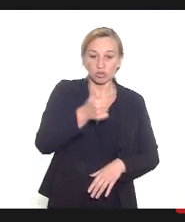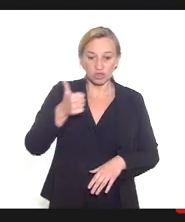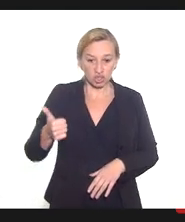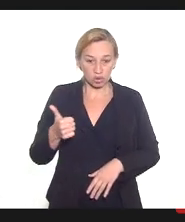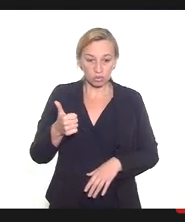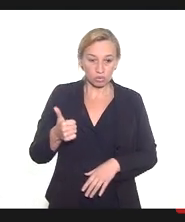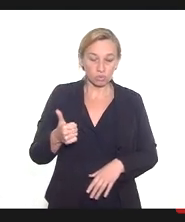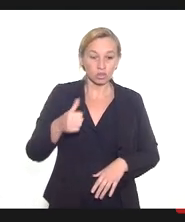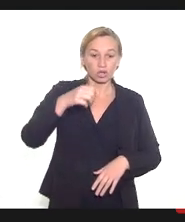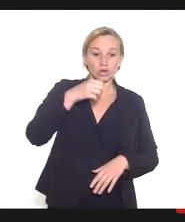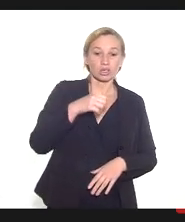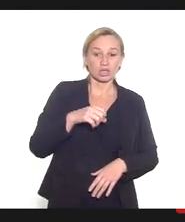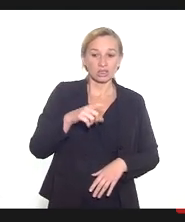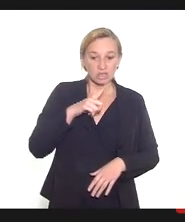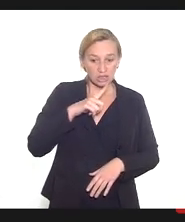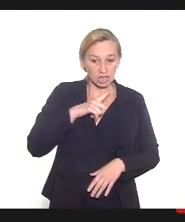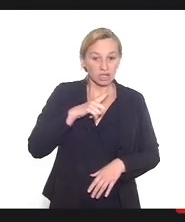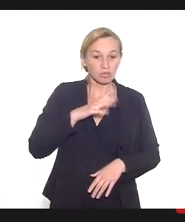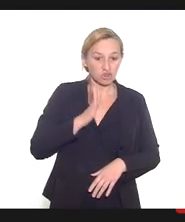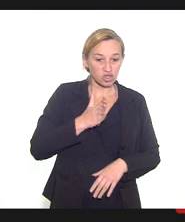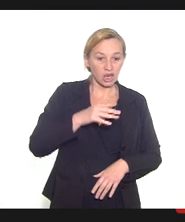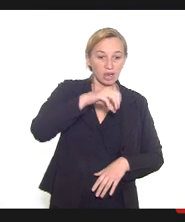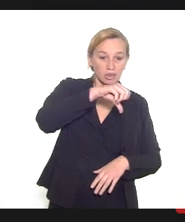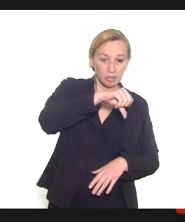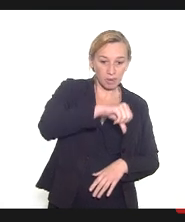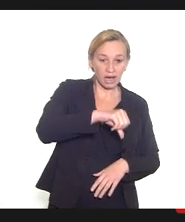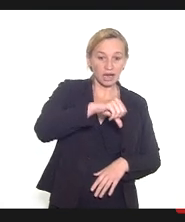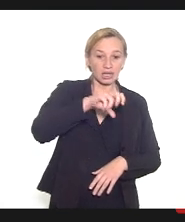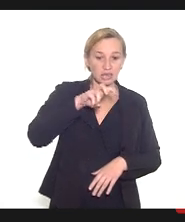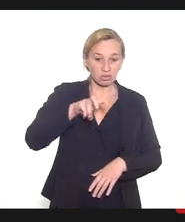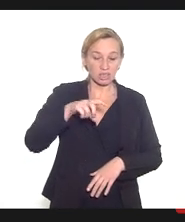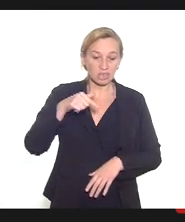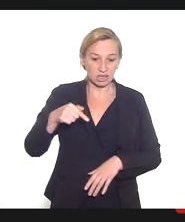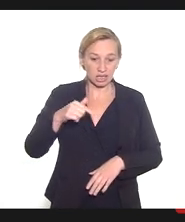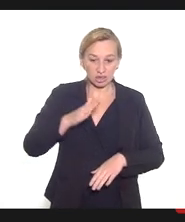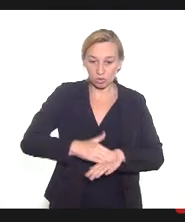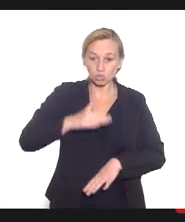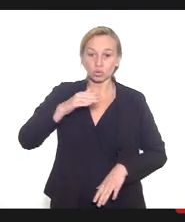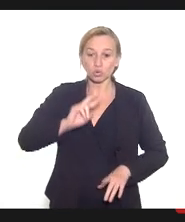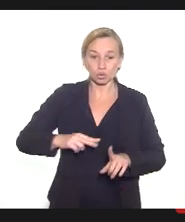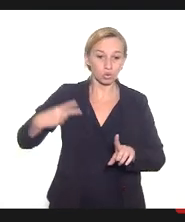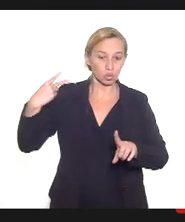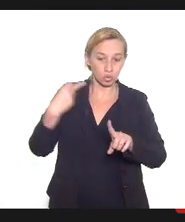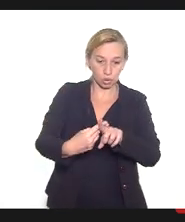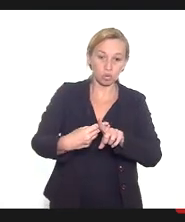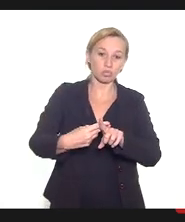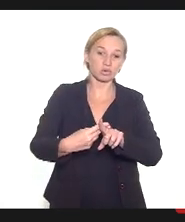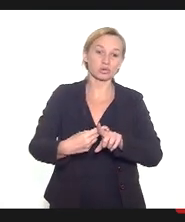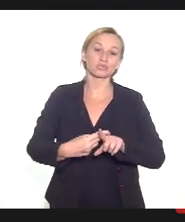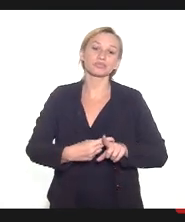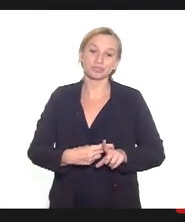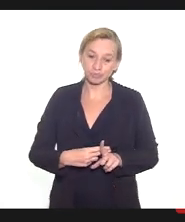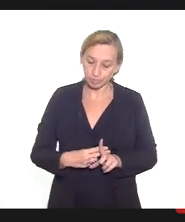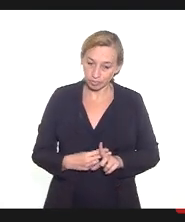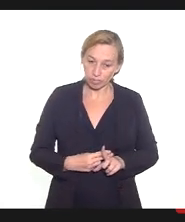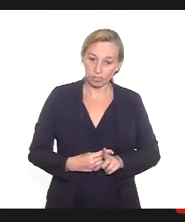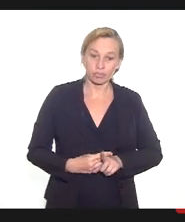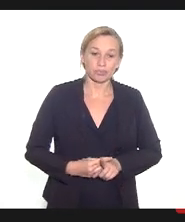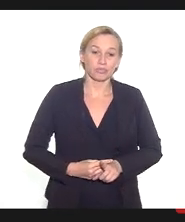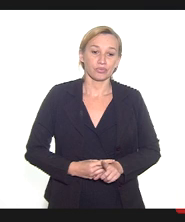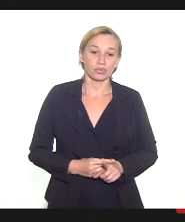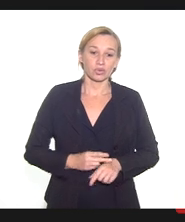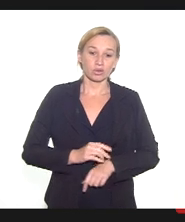nós já tivemos mais do que o dobro disso, 957 mortes por